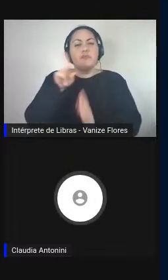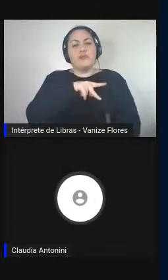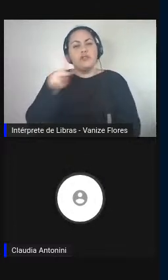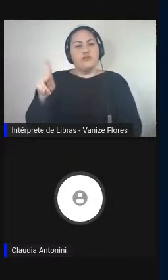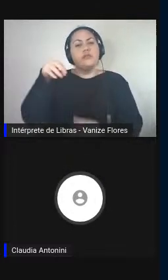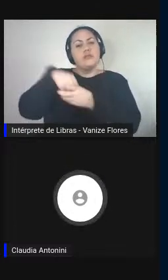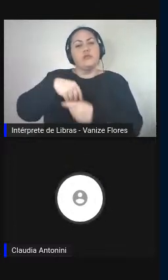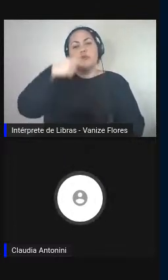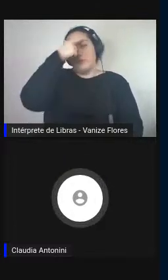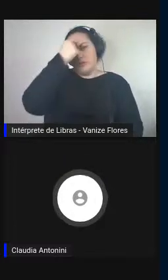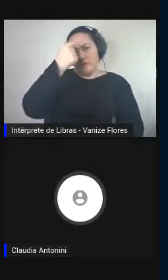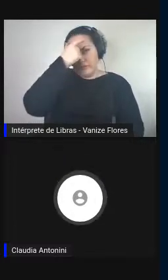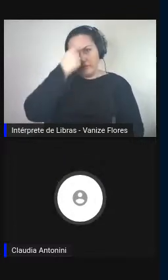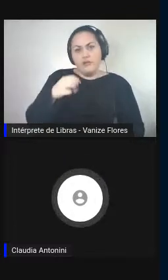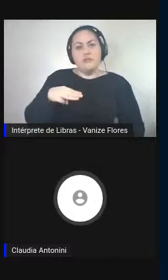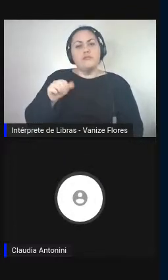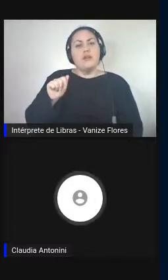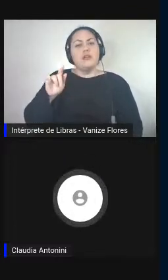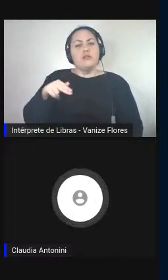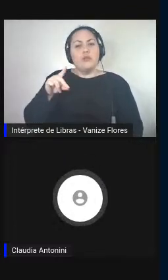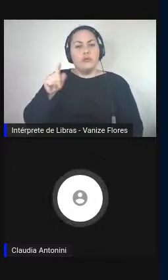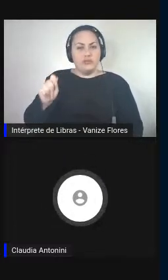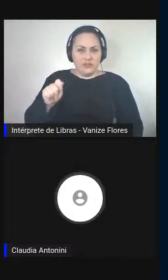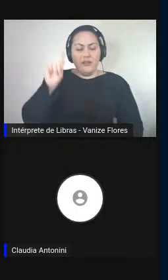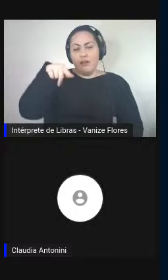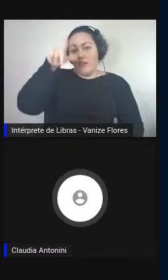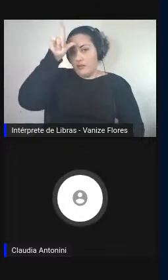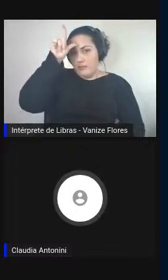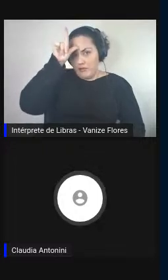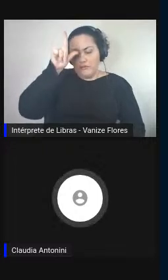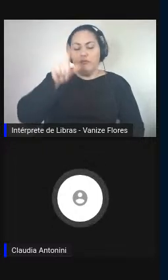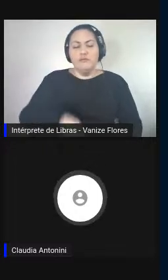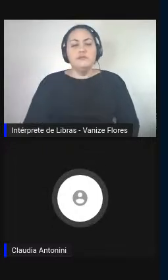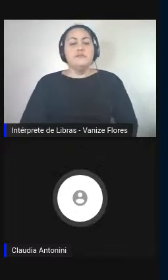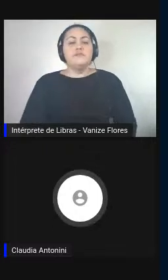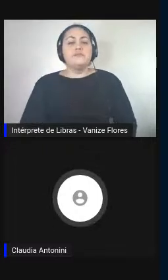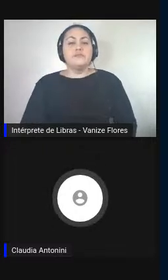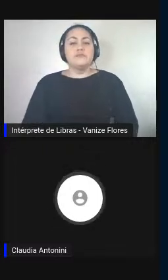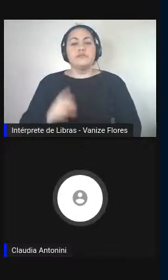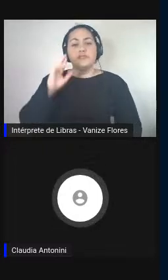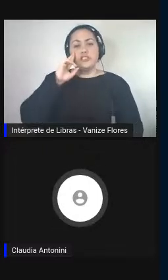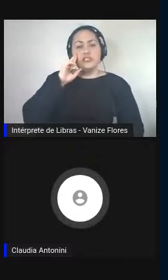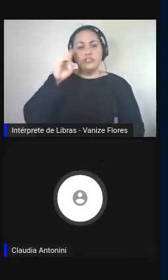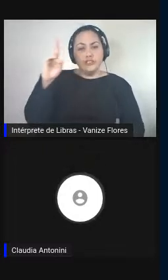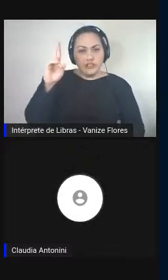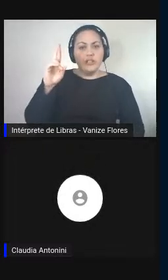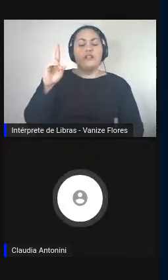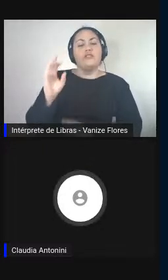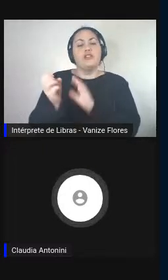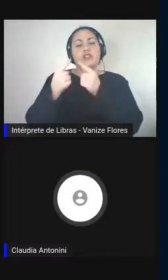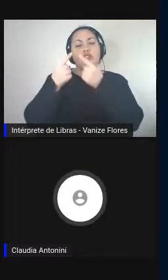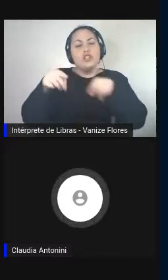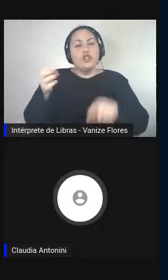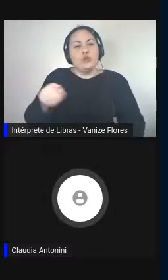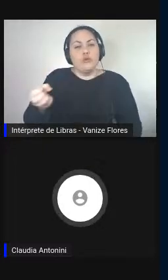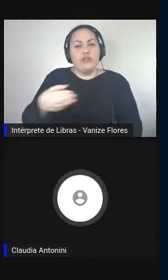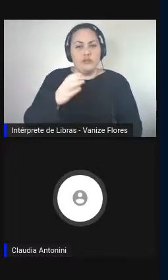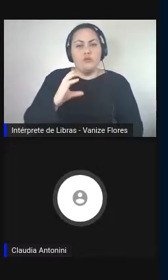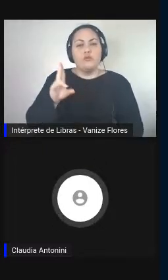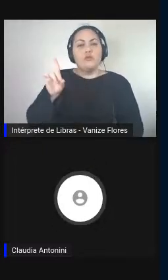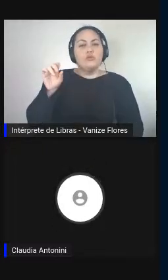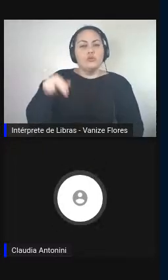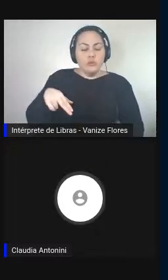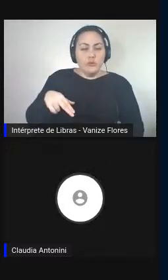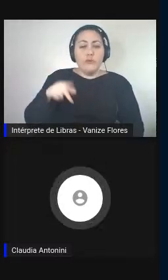Universidade de Magonça de Mainz, na Alemanha, chefe da inovação da CUDO, obteve seu